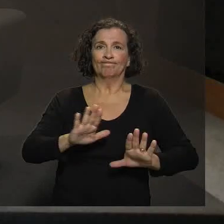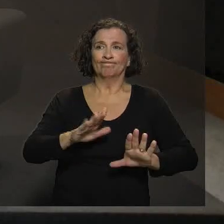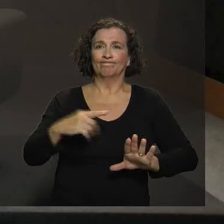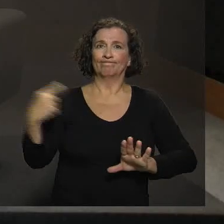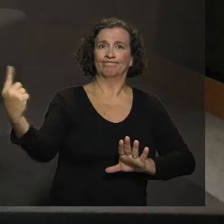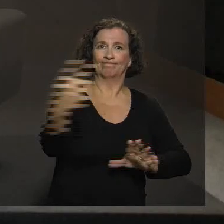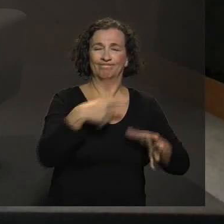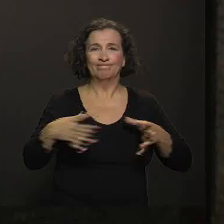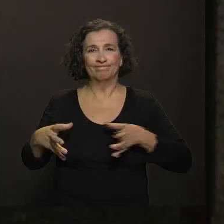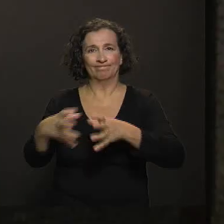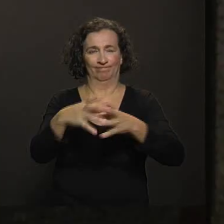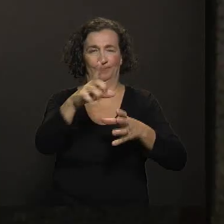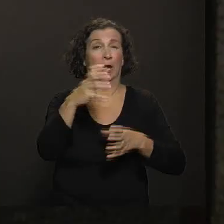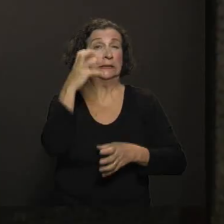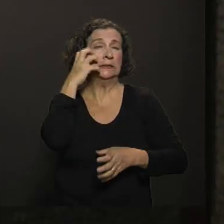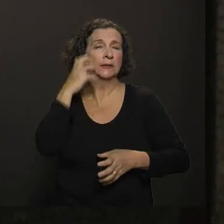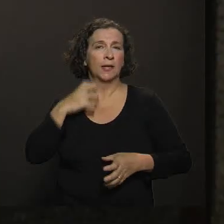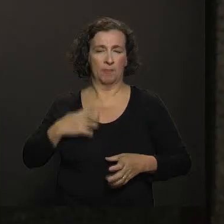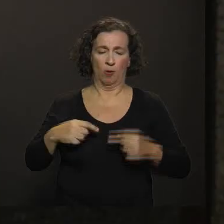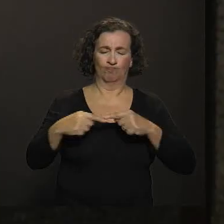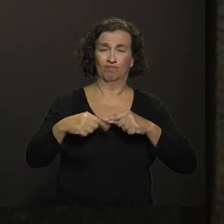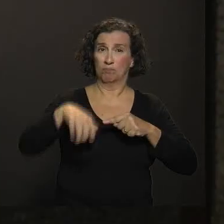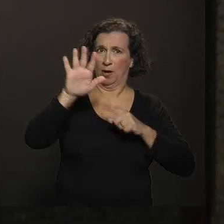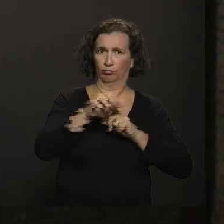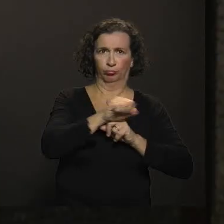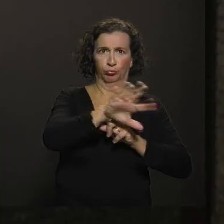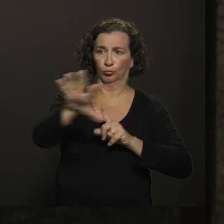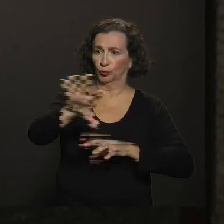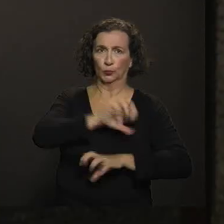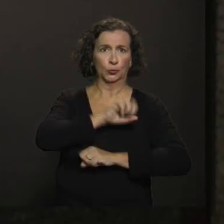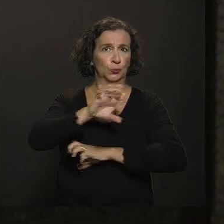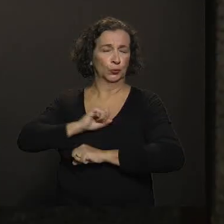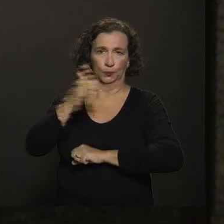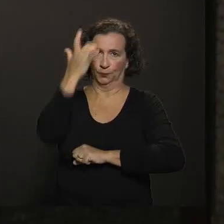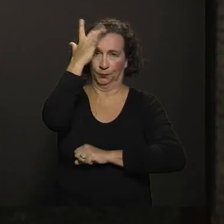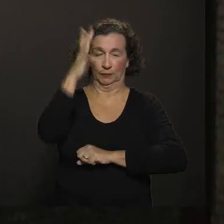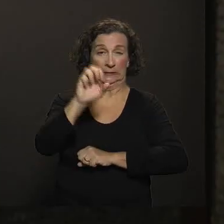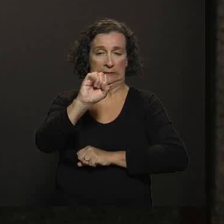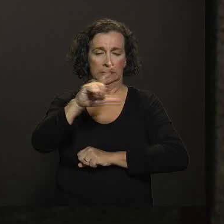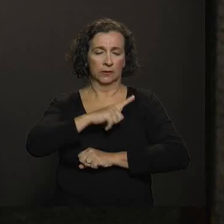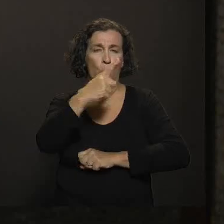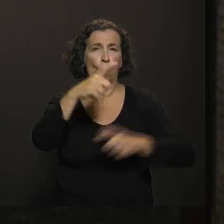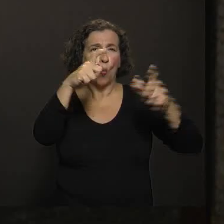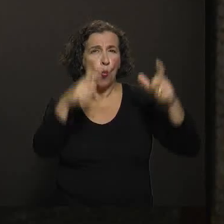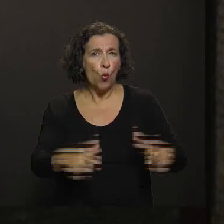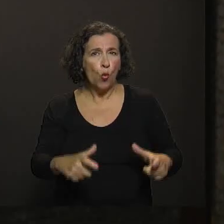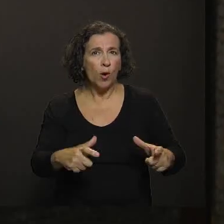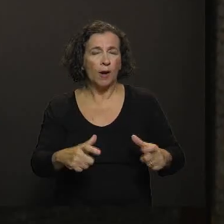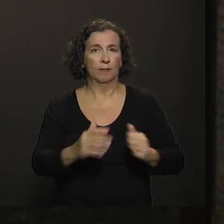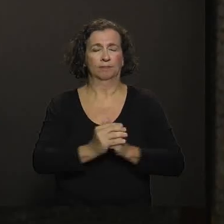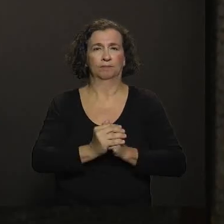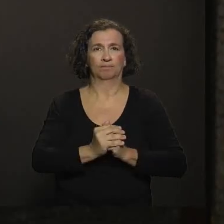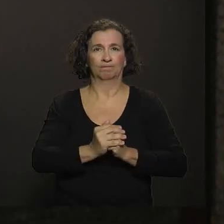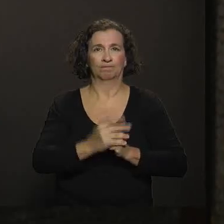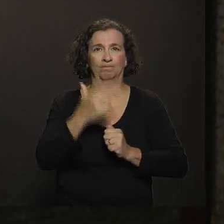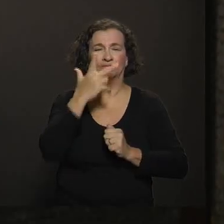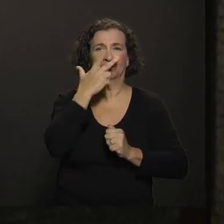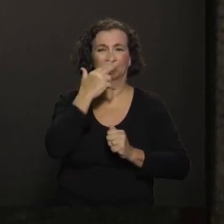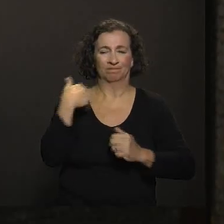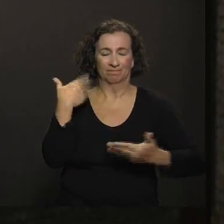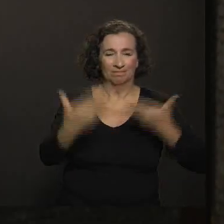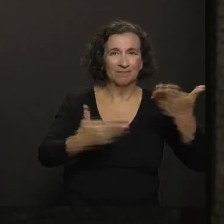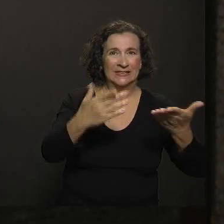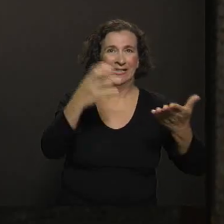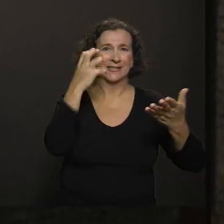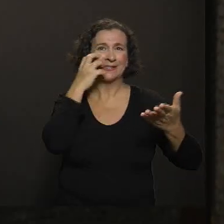porque, por exemplo, sarampo tem uma alta infectividade, né? Se você tem um lugar onde você tem a baixa cobertura vacinal, que a gente, para